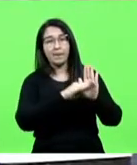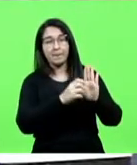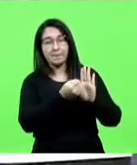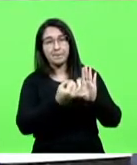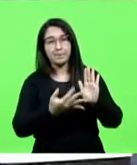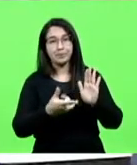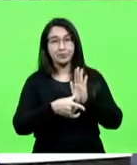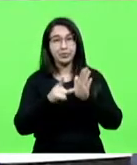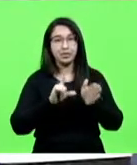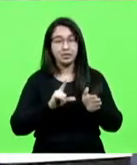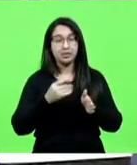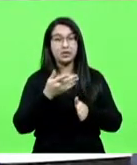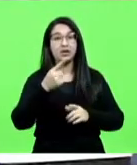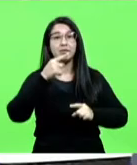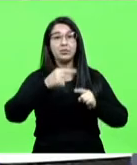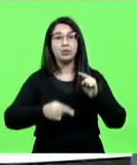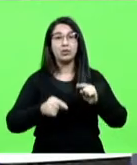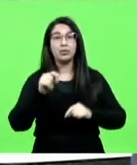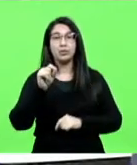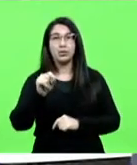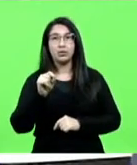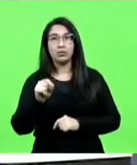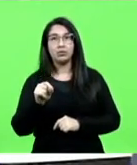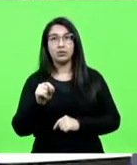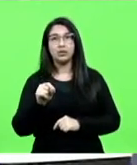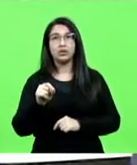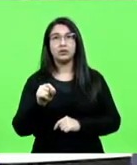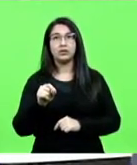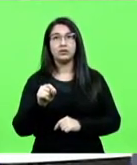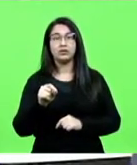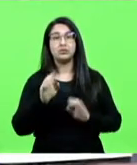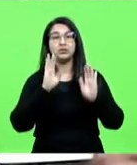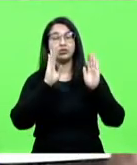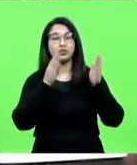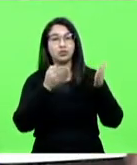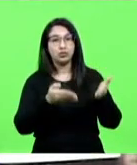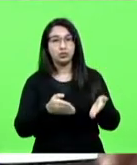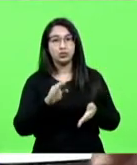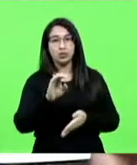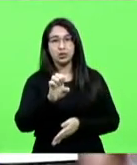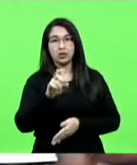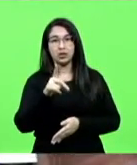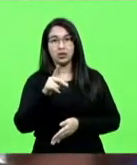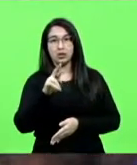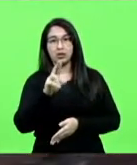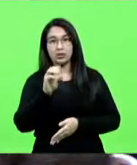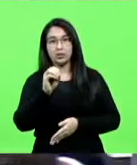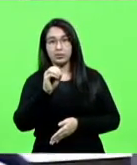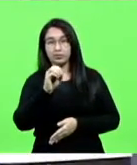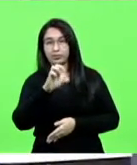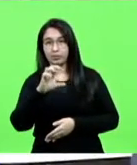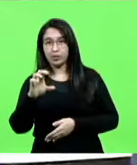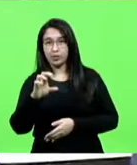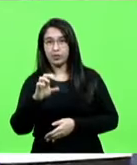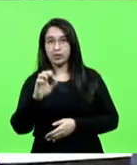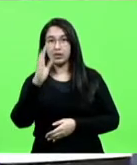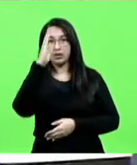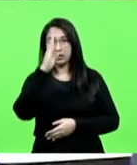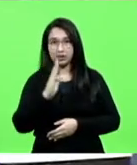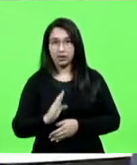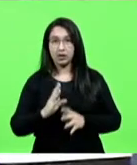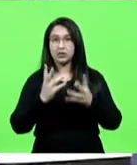projeto visava proibir mesmo, ou, aliás, direcionar para o Eproc, que é gratuito, aceito pelos